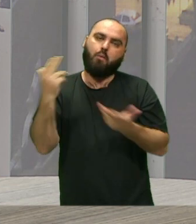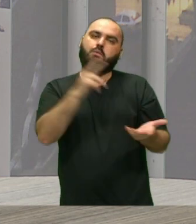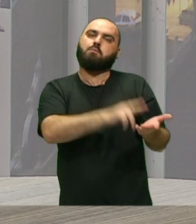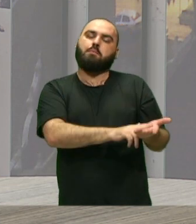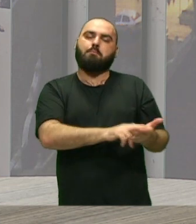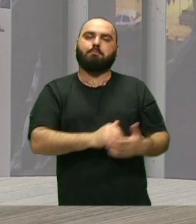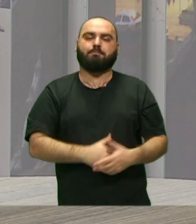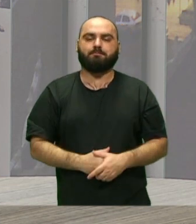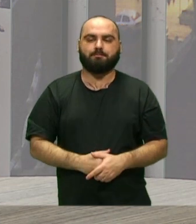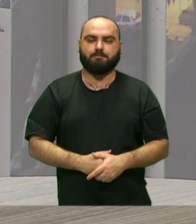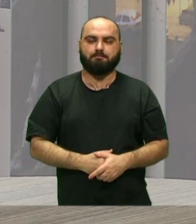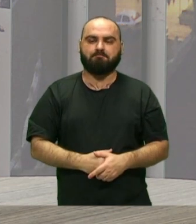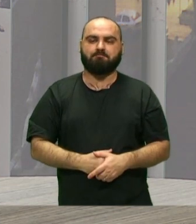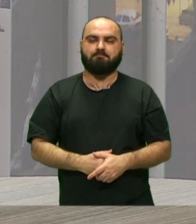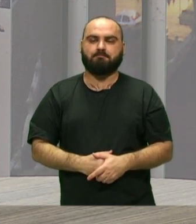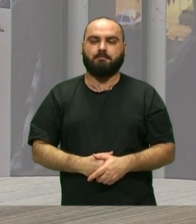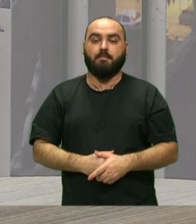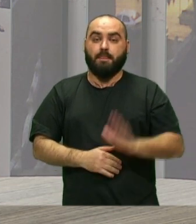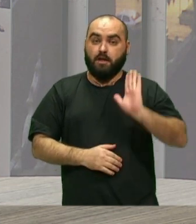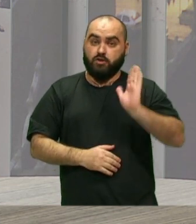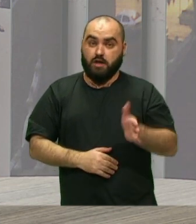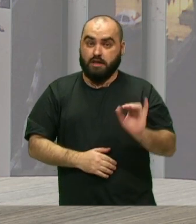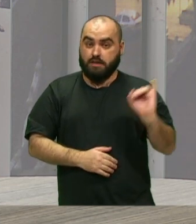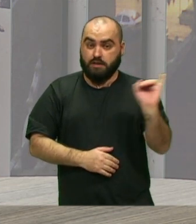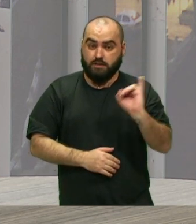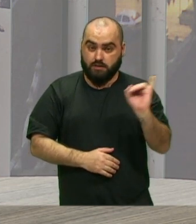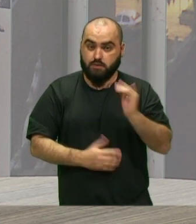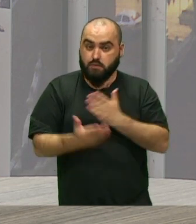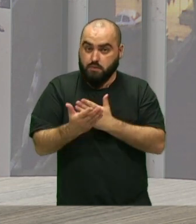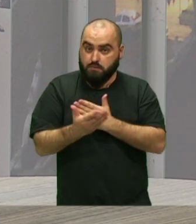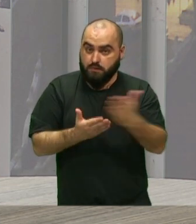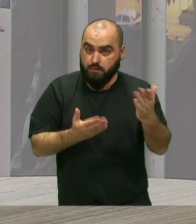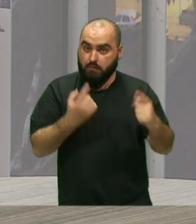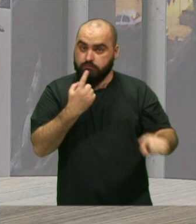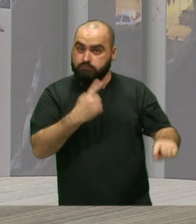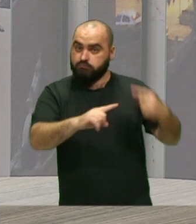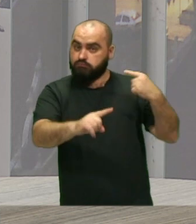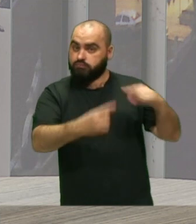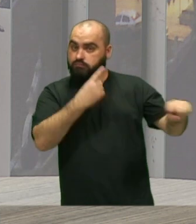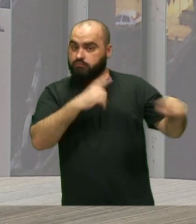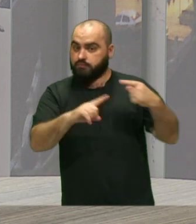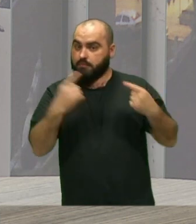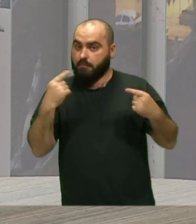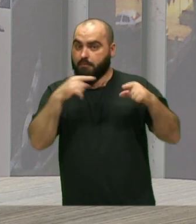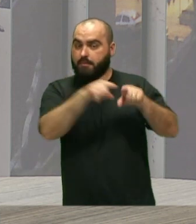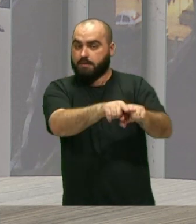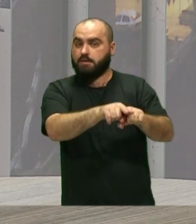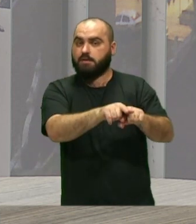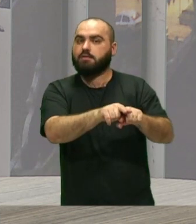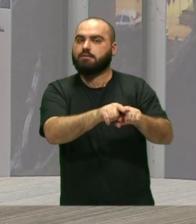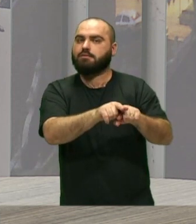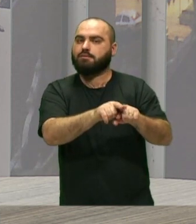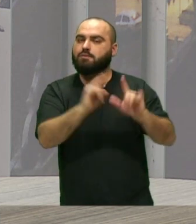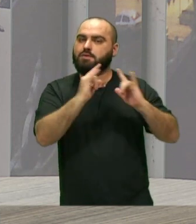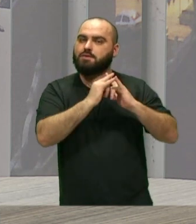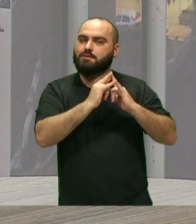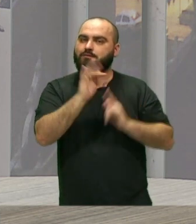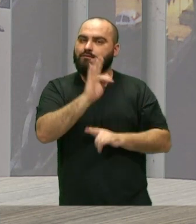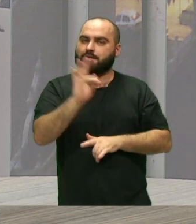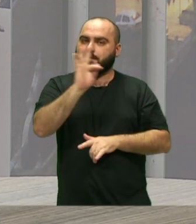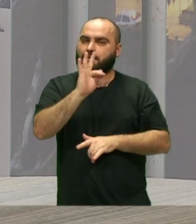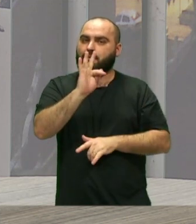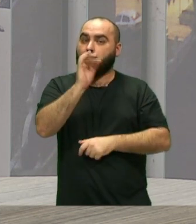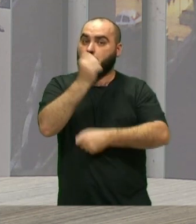E aí é isso E em Itajaí A gente começou Os ensaios Com uma parceria Com Com o Instituto Federal No ano passado